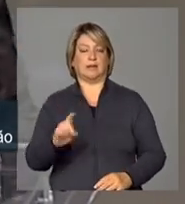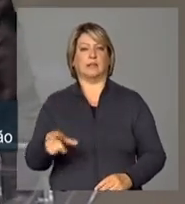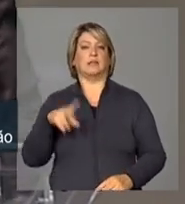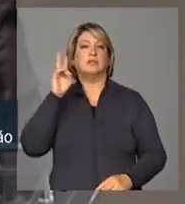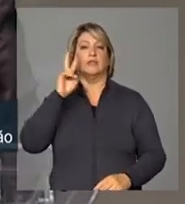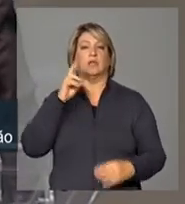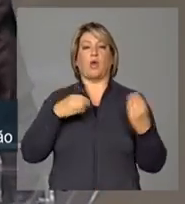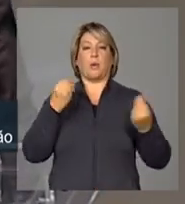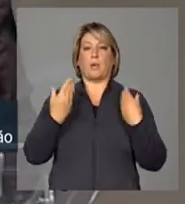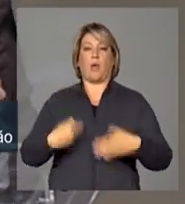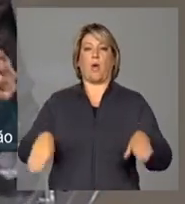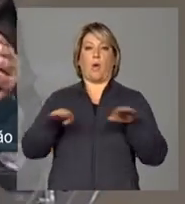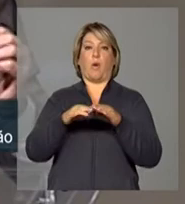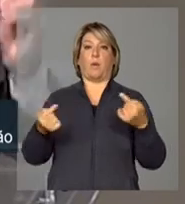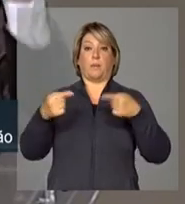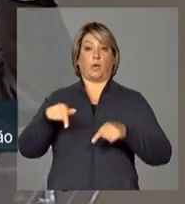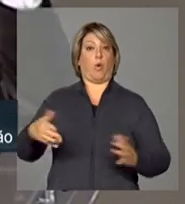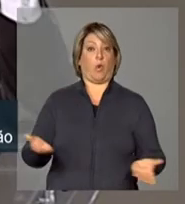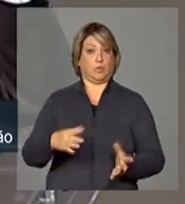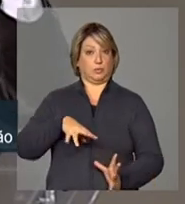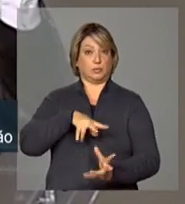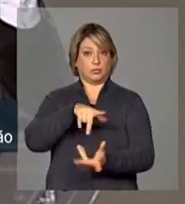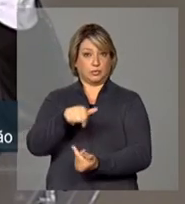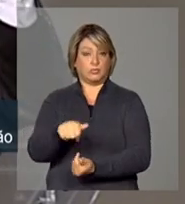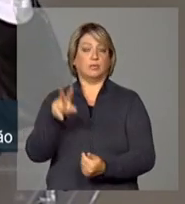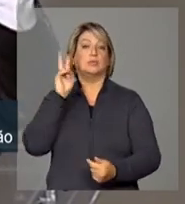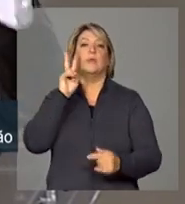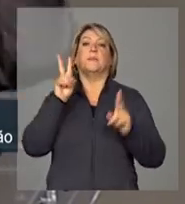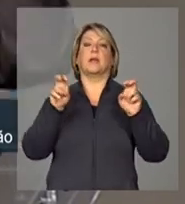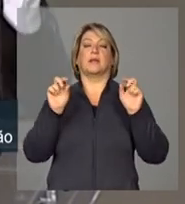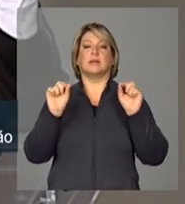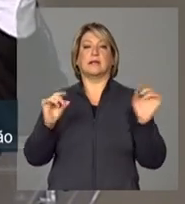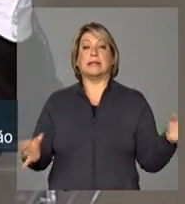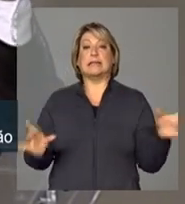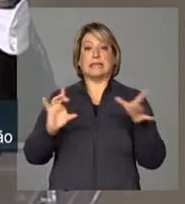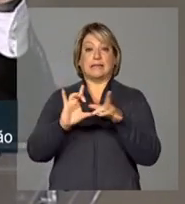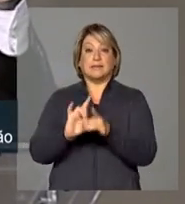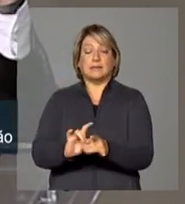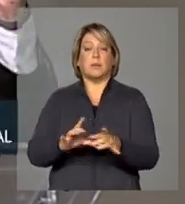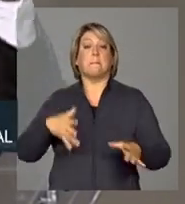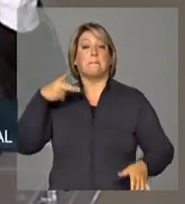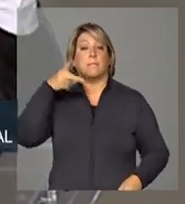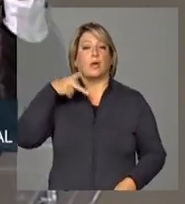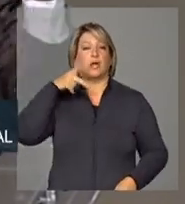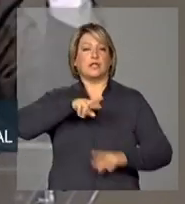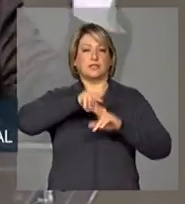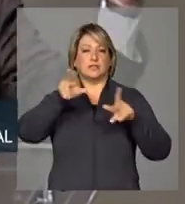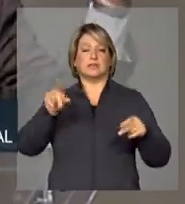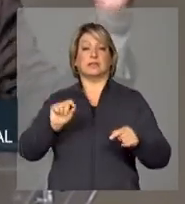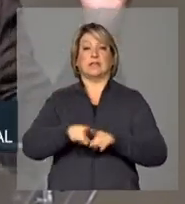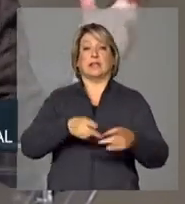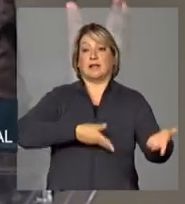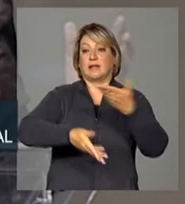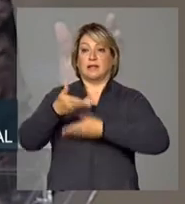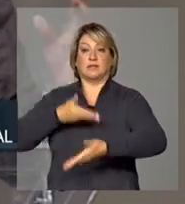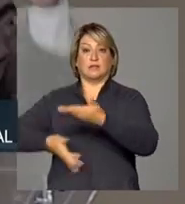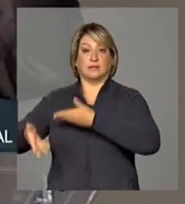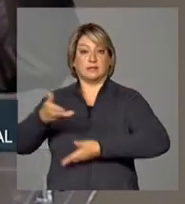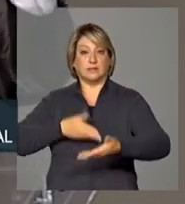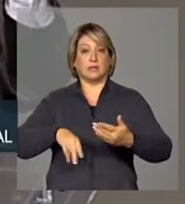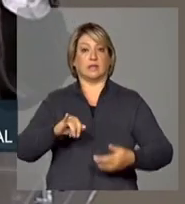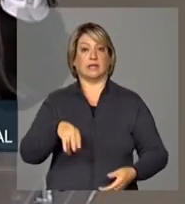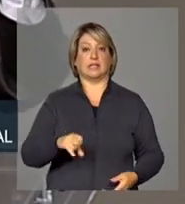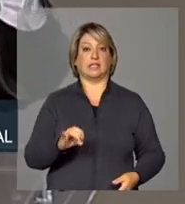da competitividade hoje no mundo, a questão da integração de políticas e da articulação institucional